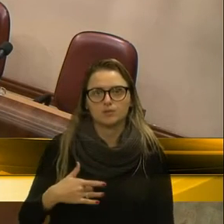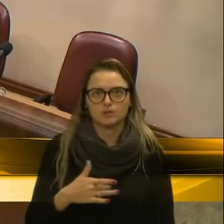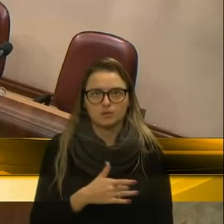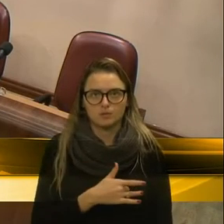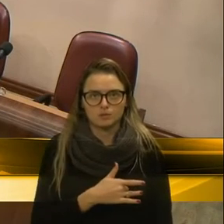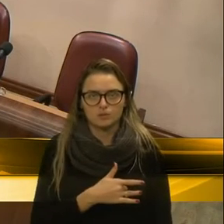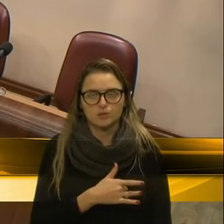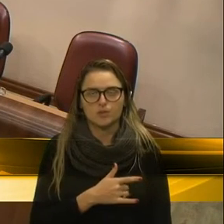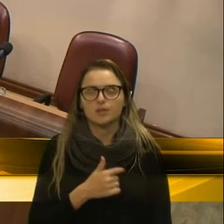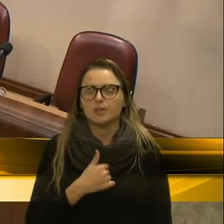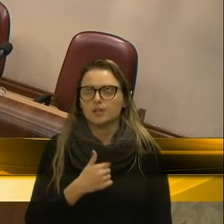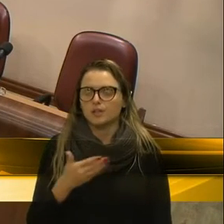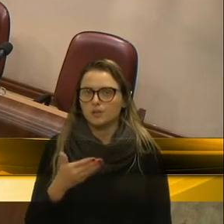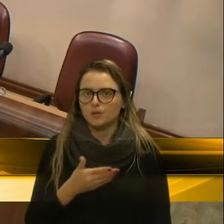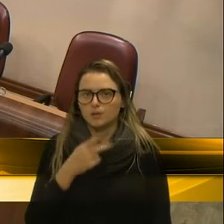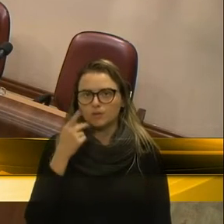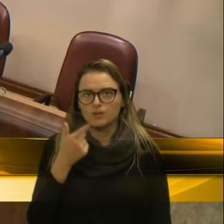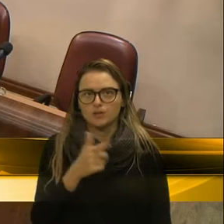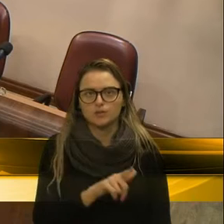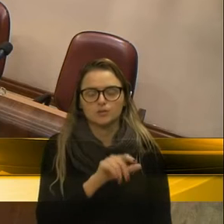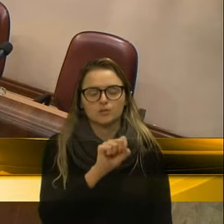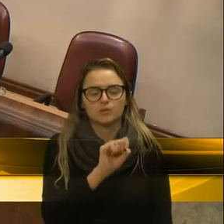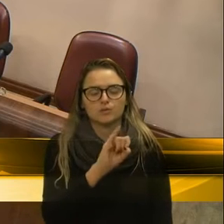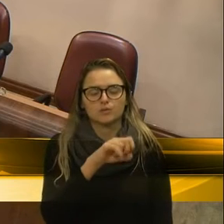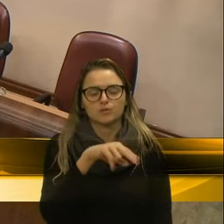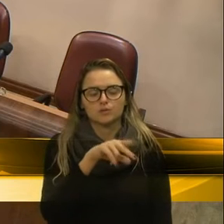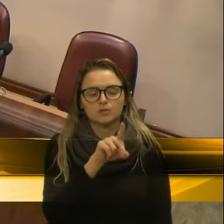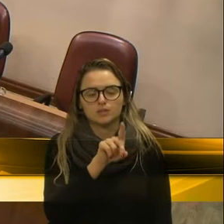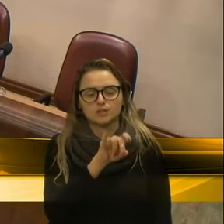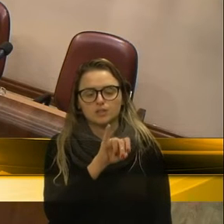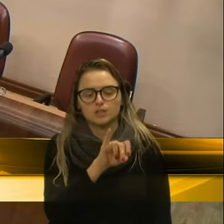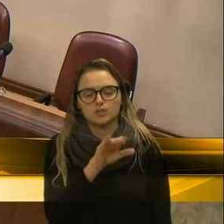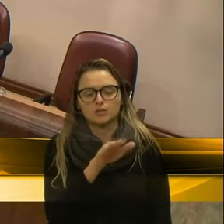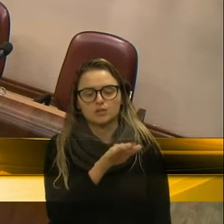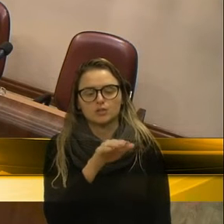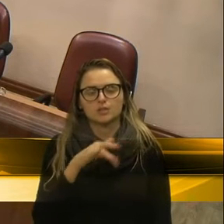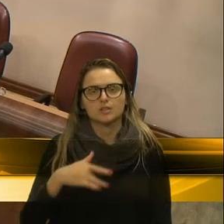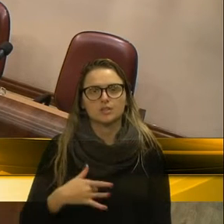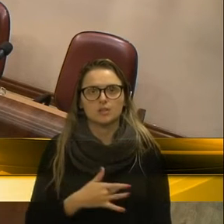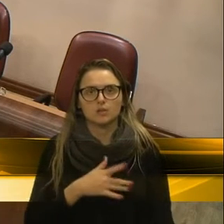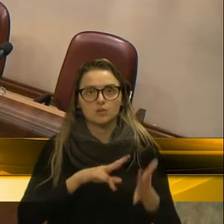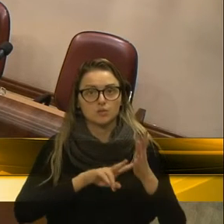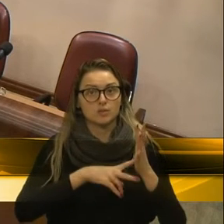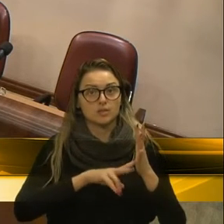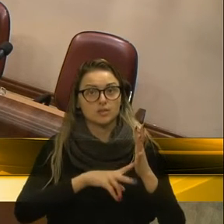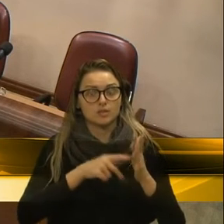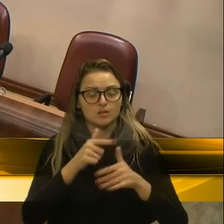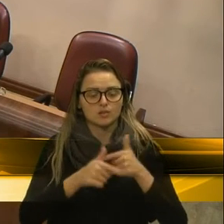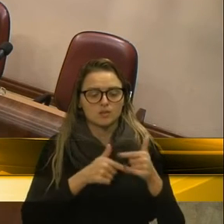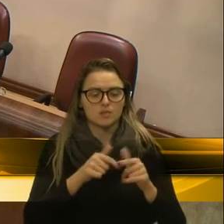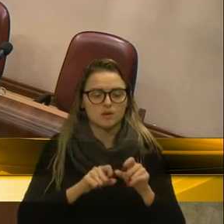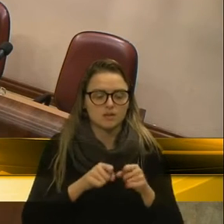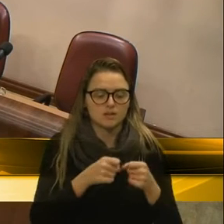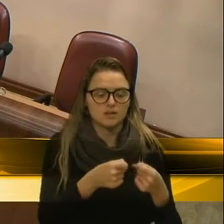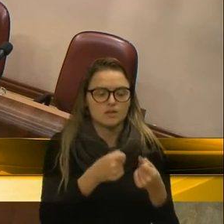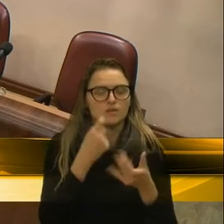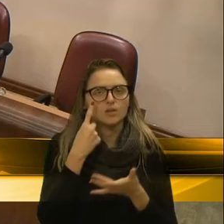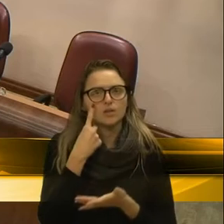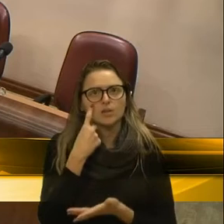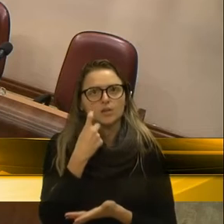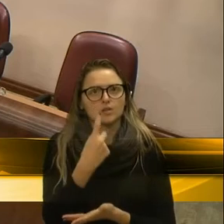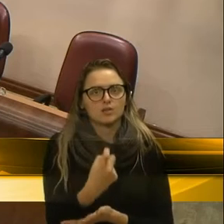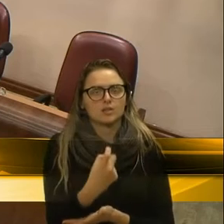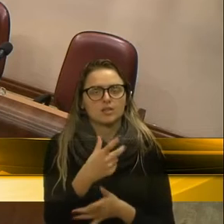insisto na questão do SIN de Saúde, do sindicato que trabalha, que atua, que deveria defender os interesses